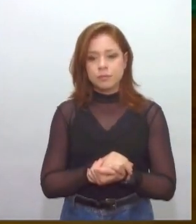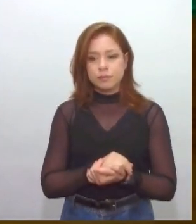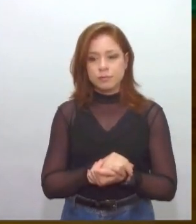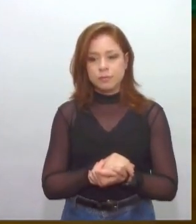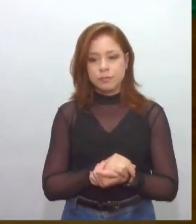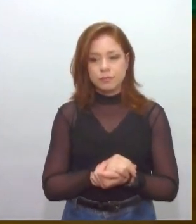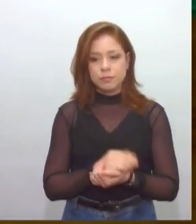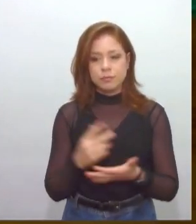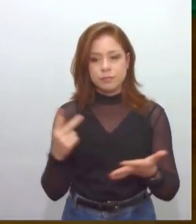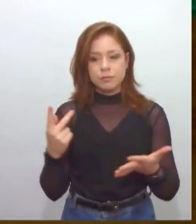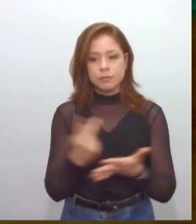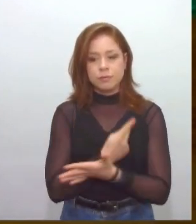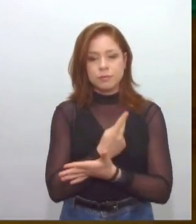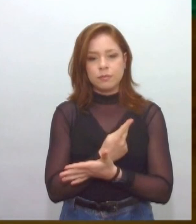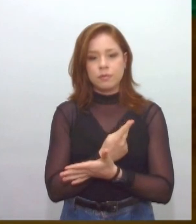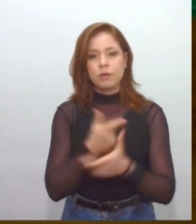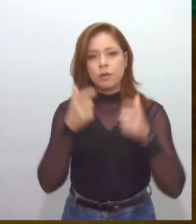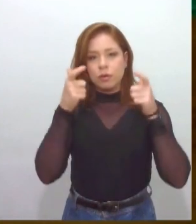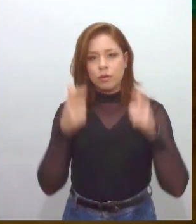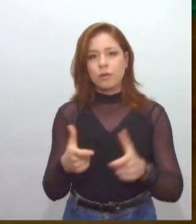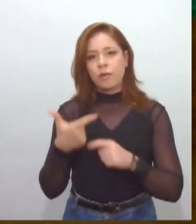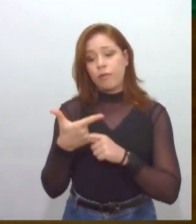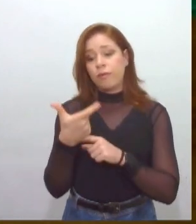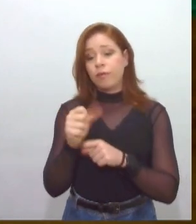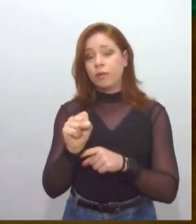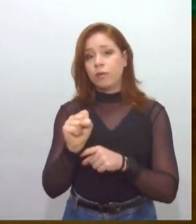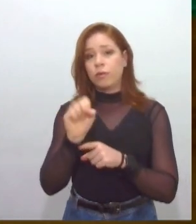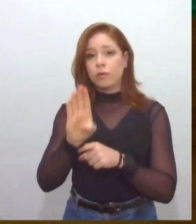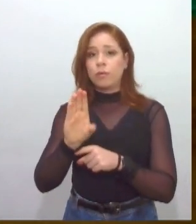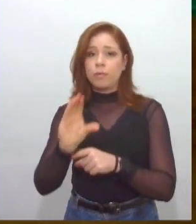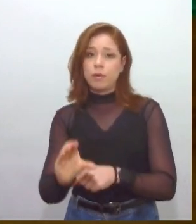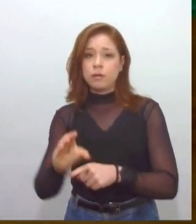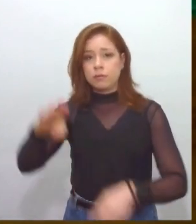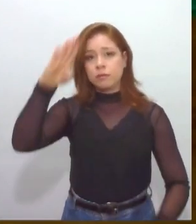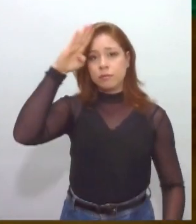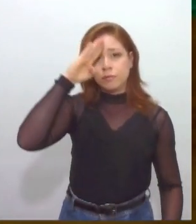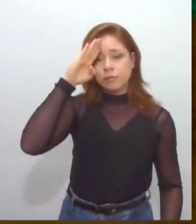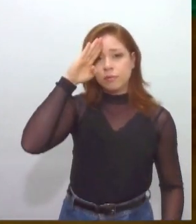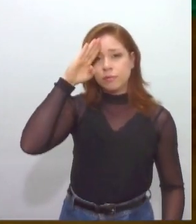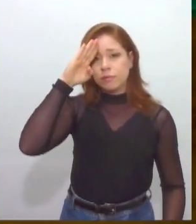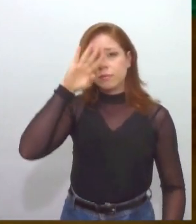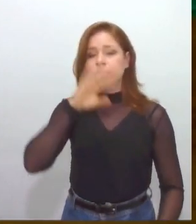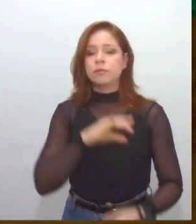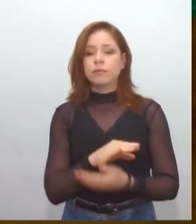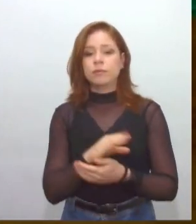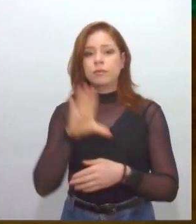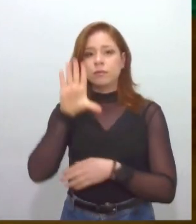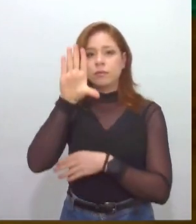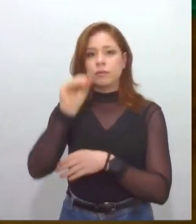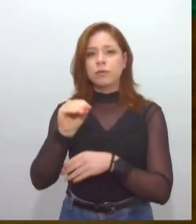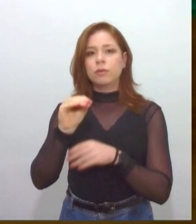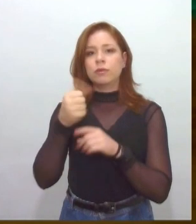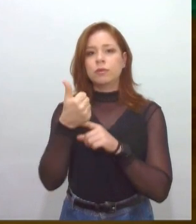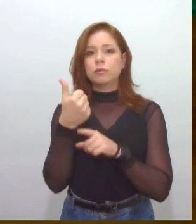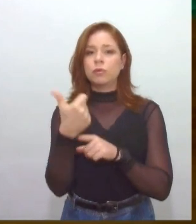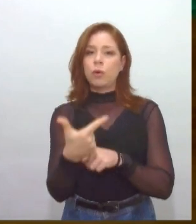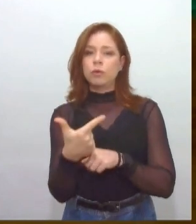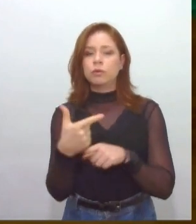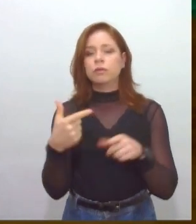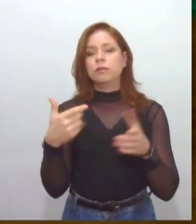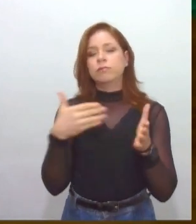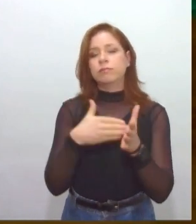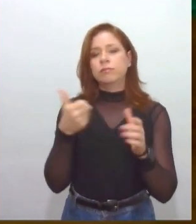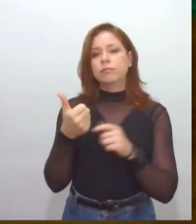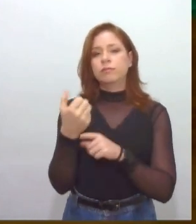28 BC, entre a noite do dia 12 e 13 de julho de 1924, em